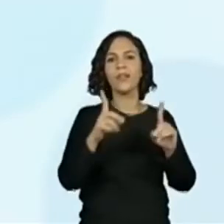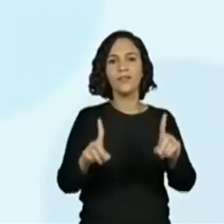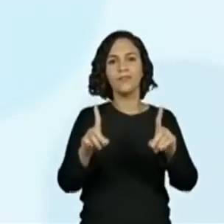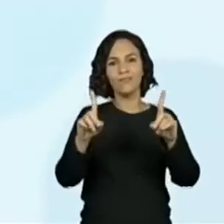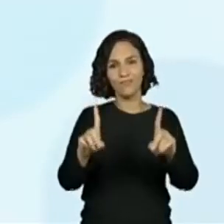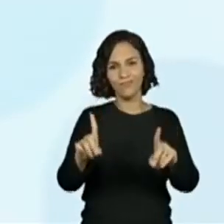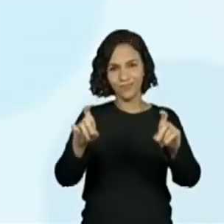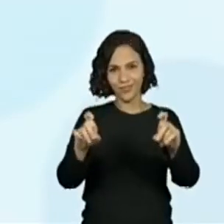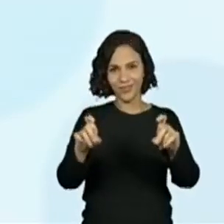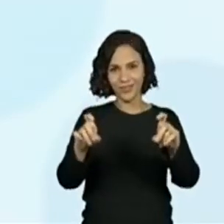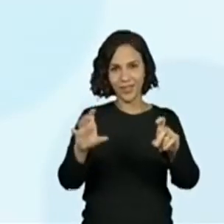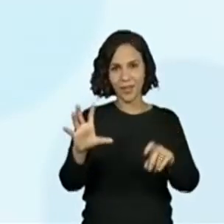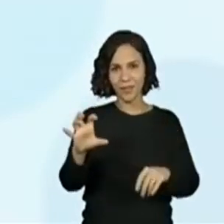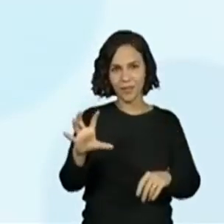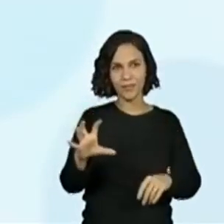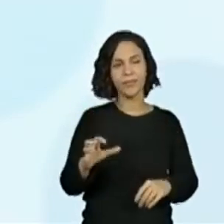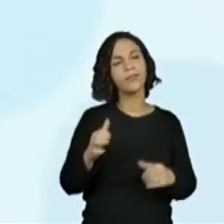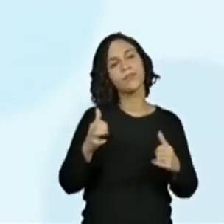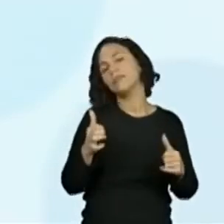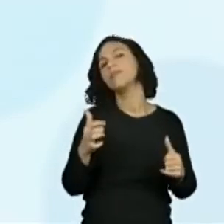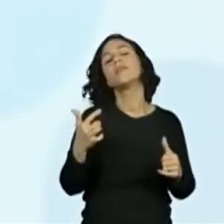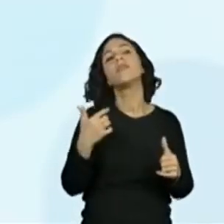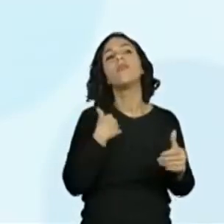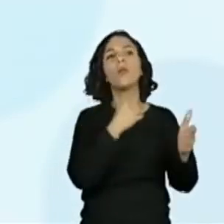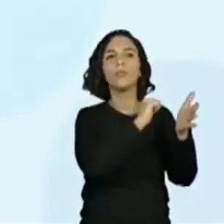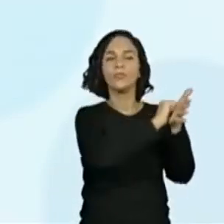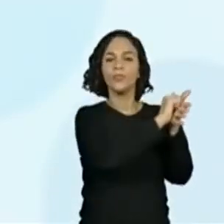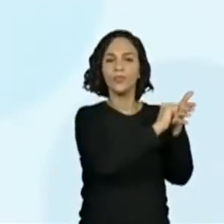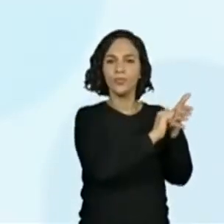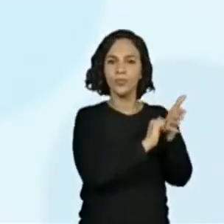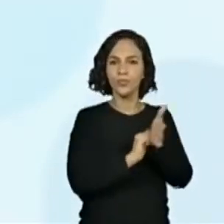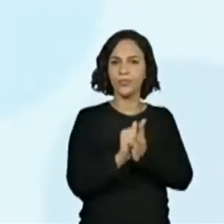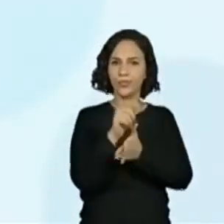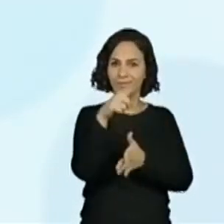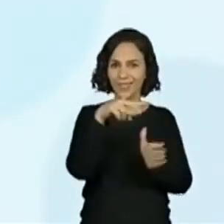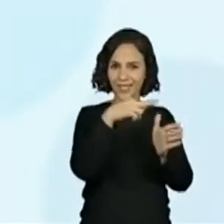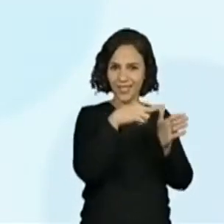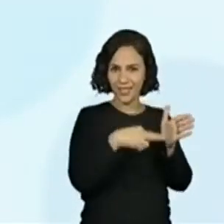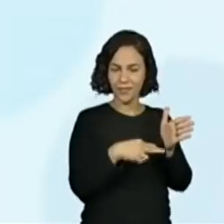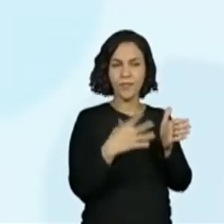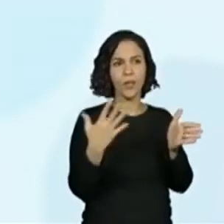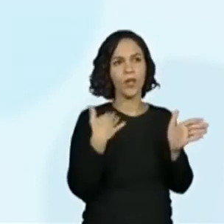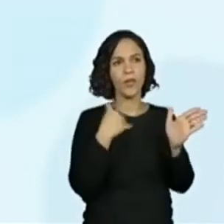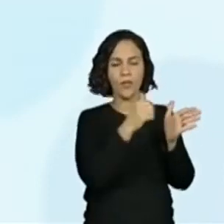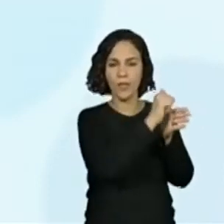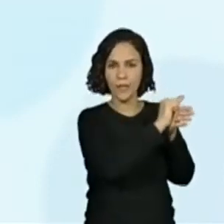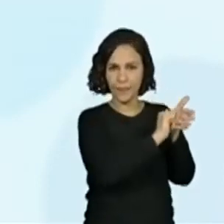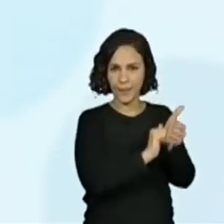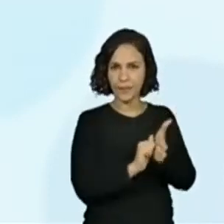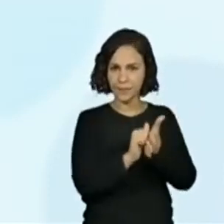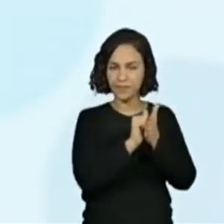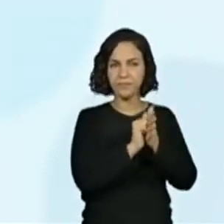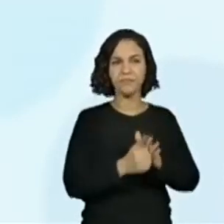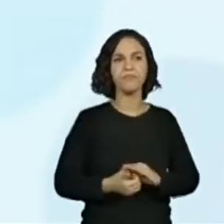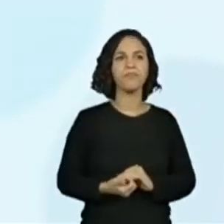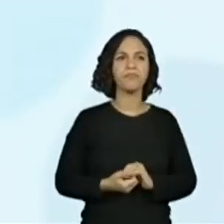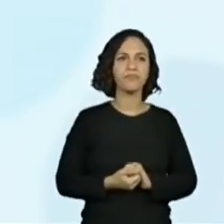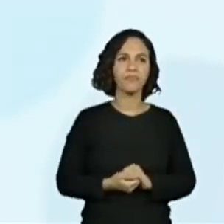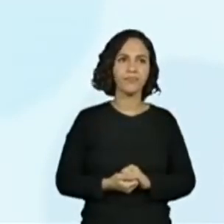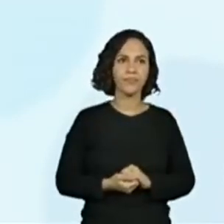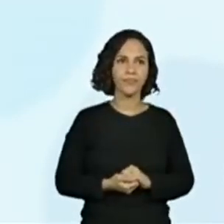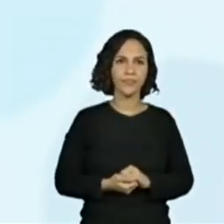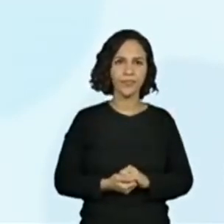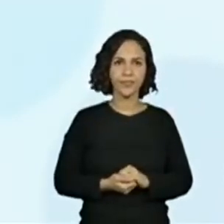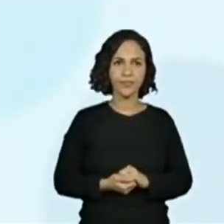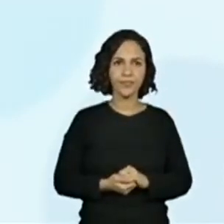apagar a Perfeito, turminha, a Pro fez a marcação para vocês acompanharem a leitura, então a Pro vai limpar para ficar melhor para as professoras fazerem o